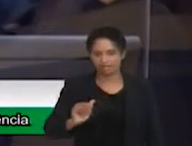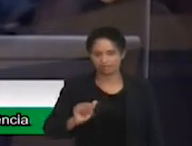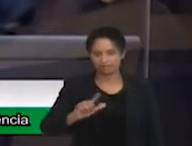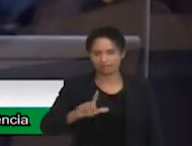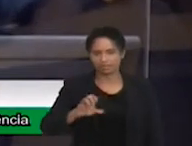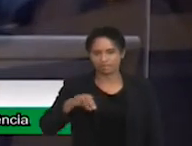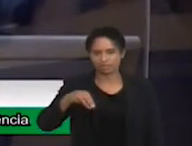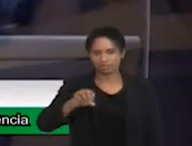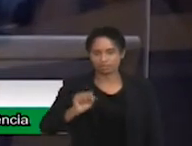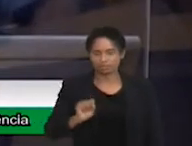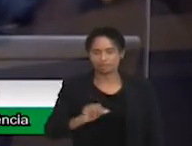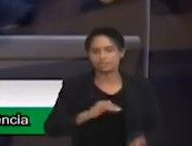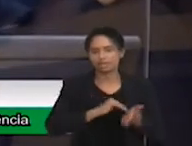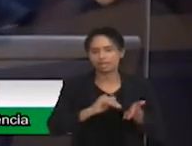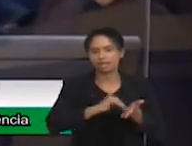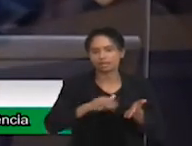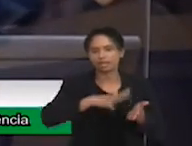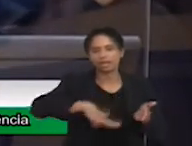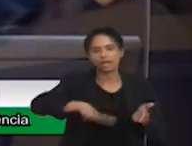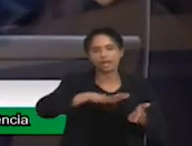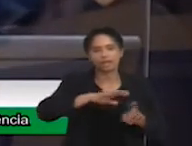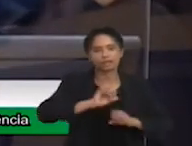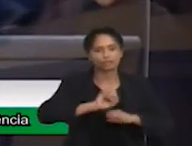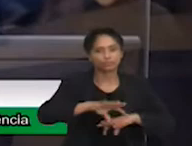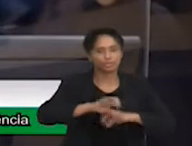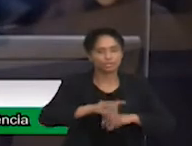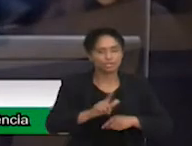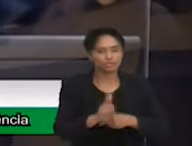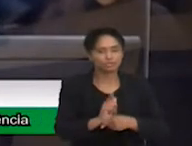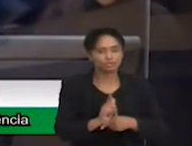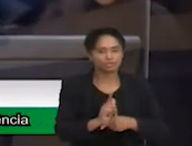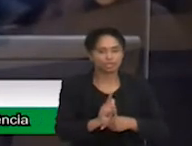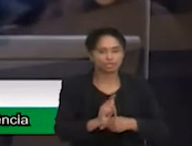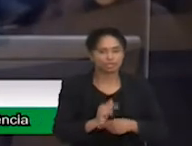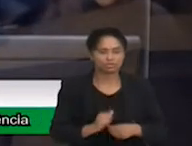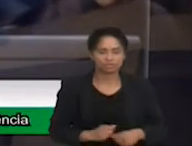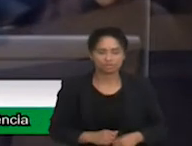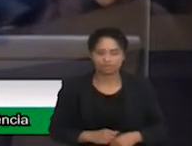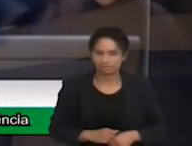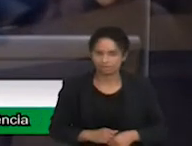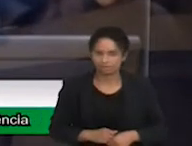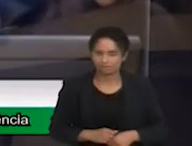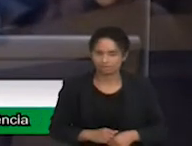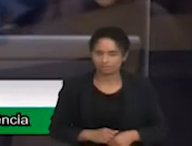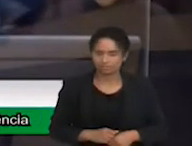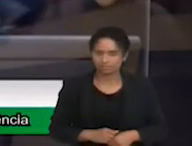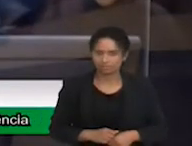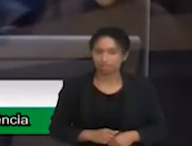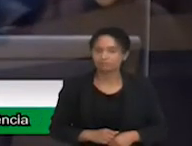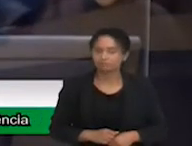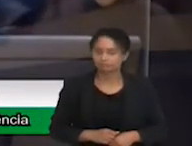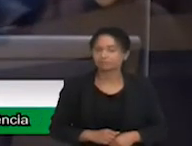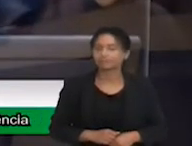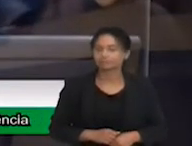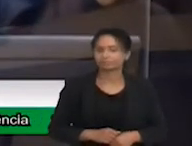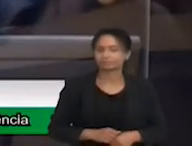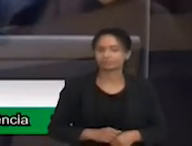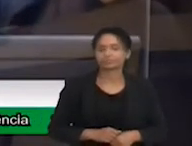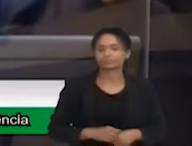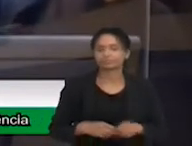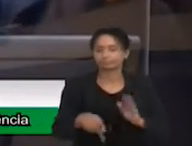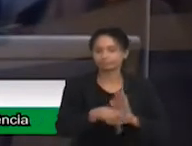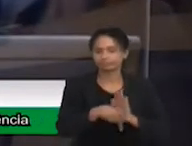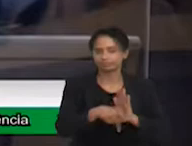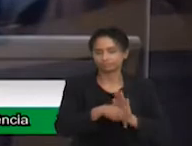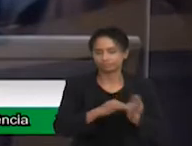educação, gerente da Secretaria de educação, gerente do